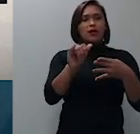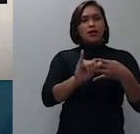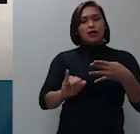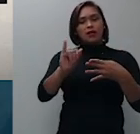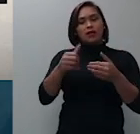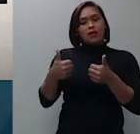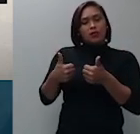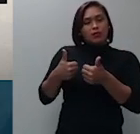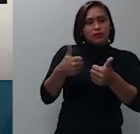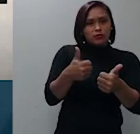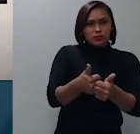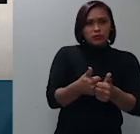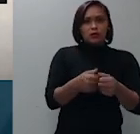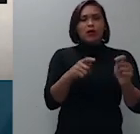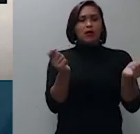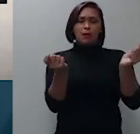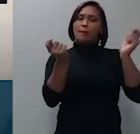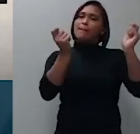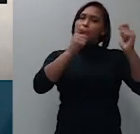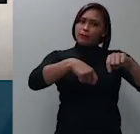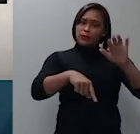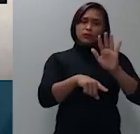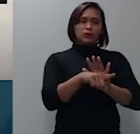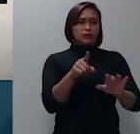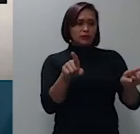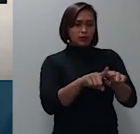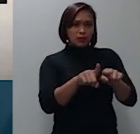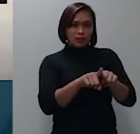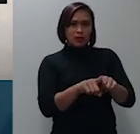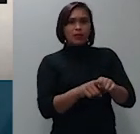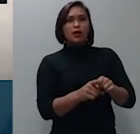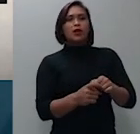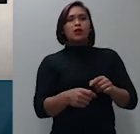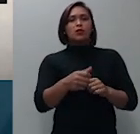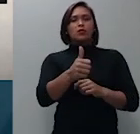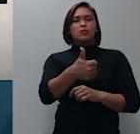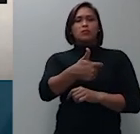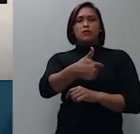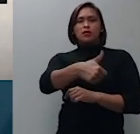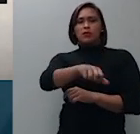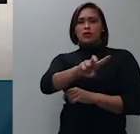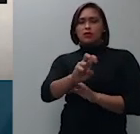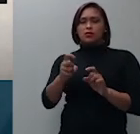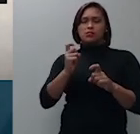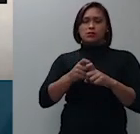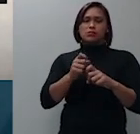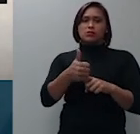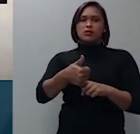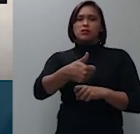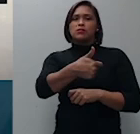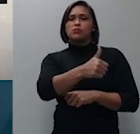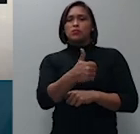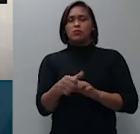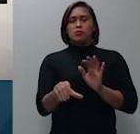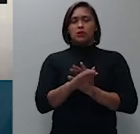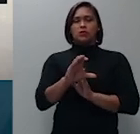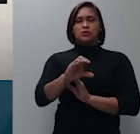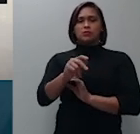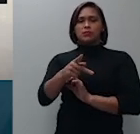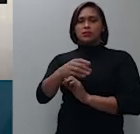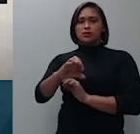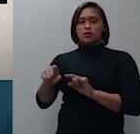hipótese está expressamente prevista no 1015 inciso 11º do CPC logo patente a